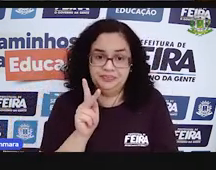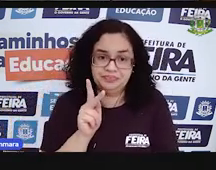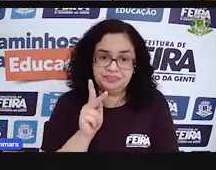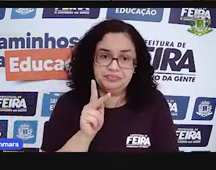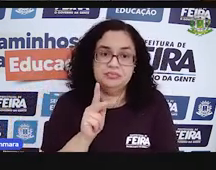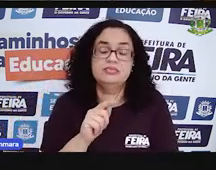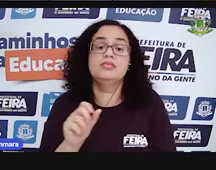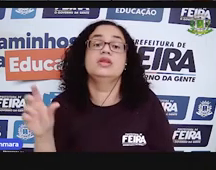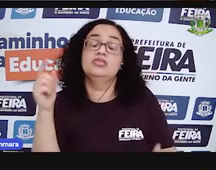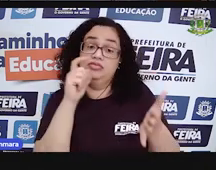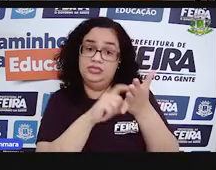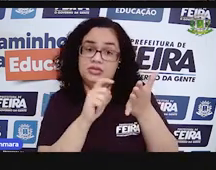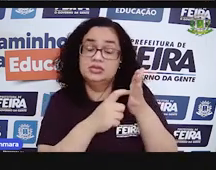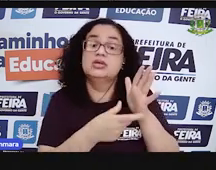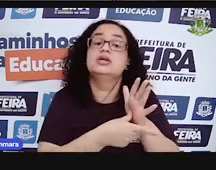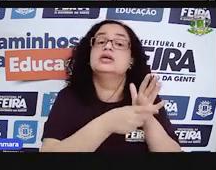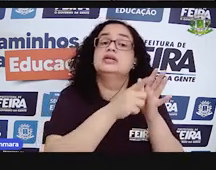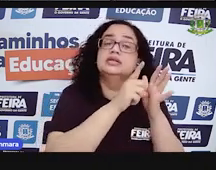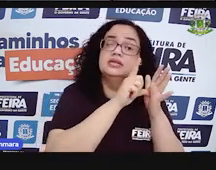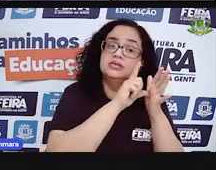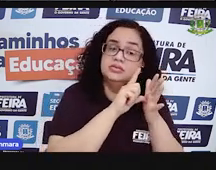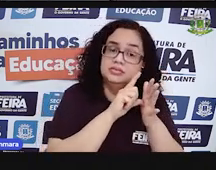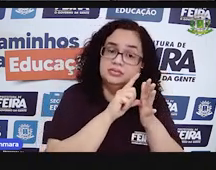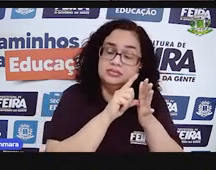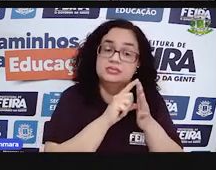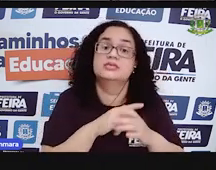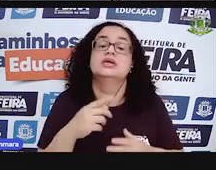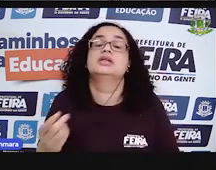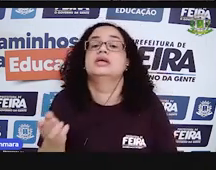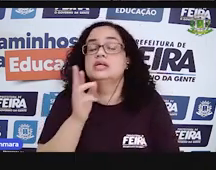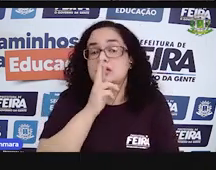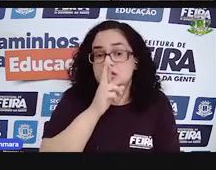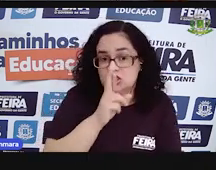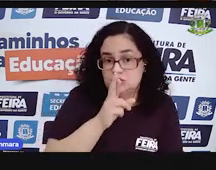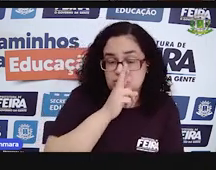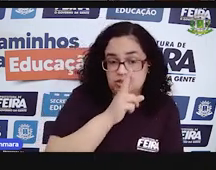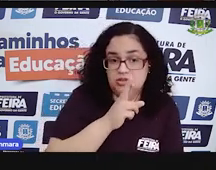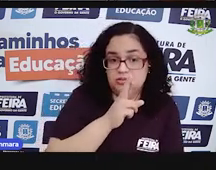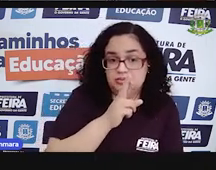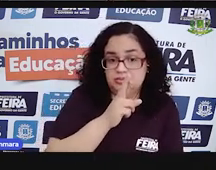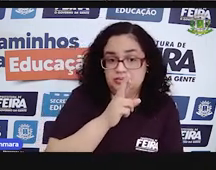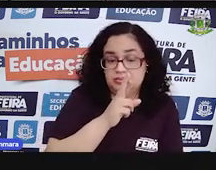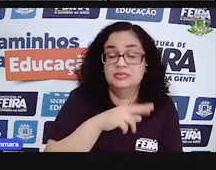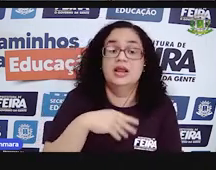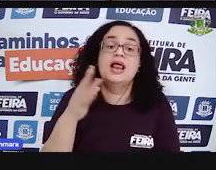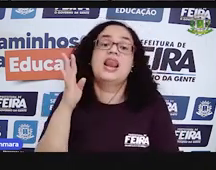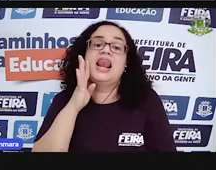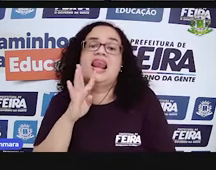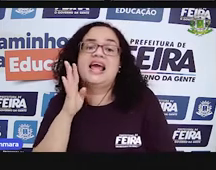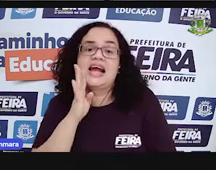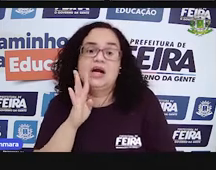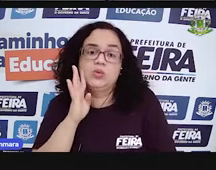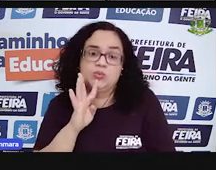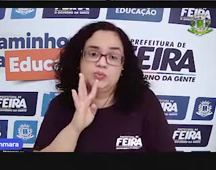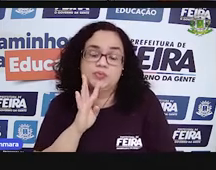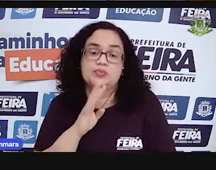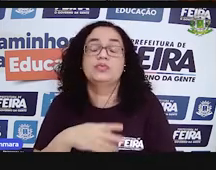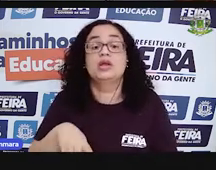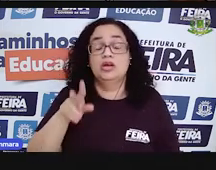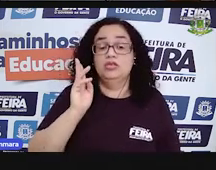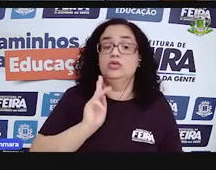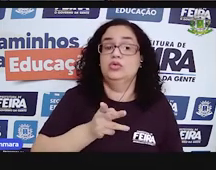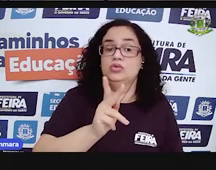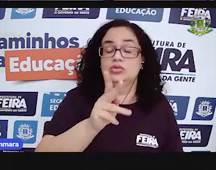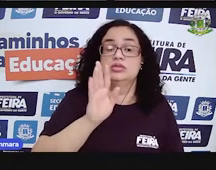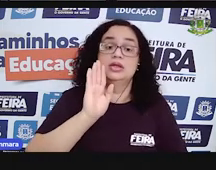você fez na calculadora antes da gente fazer assim? Deu esse número mesmo? Bacana, né? Vamos adiante,